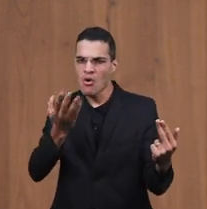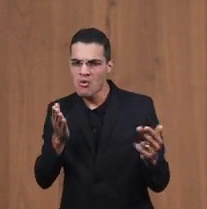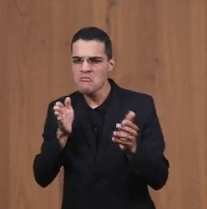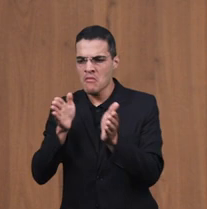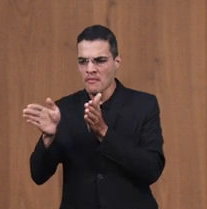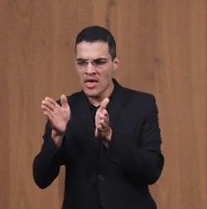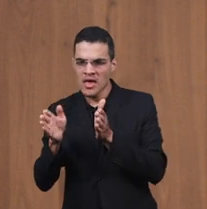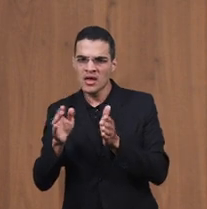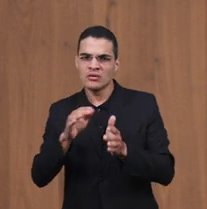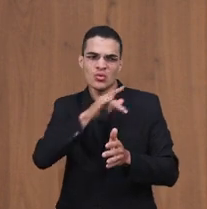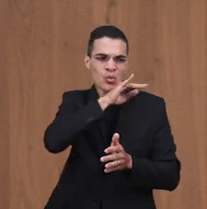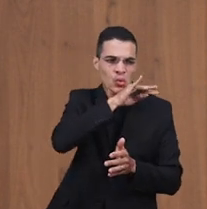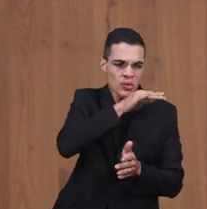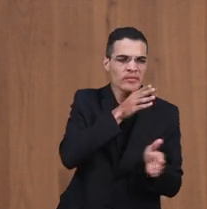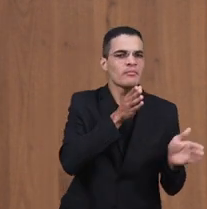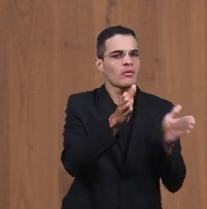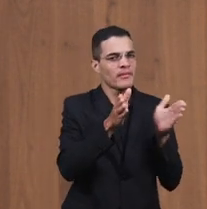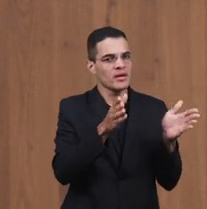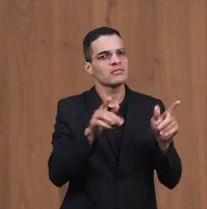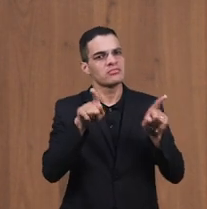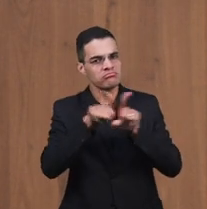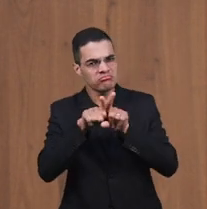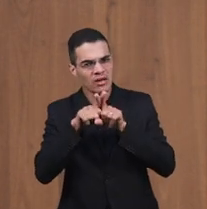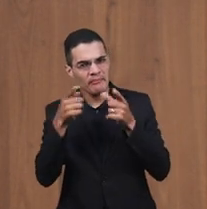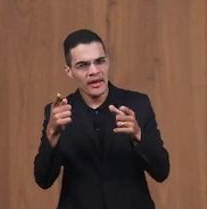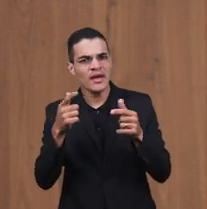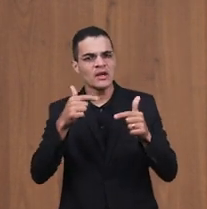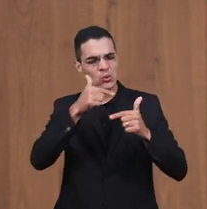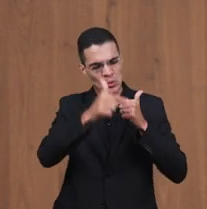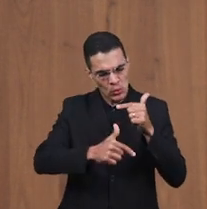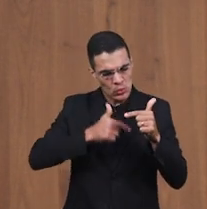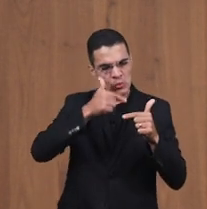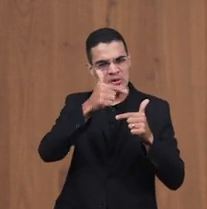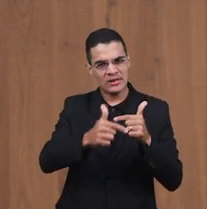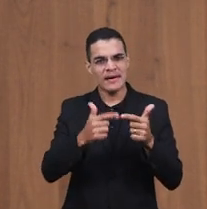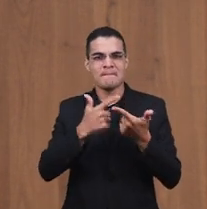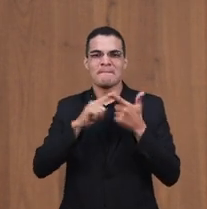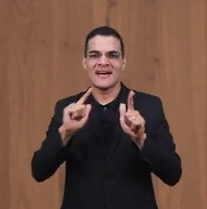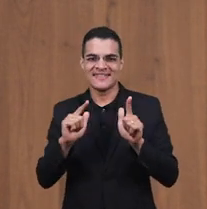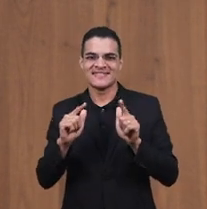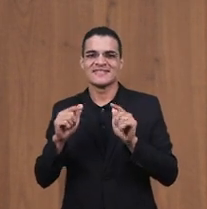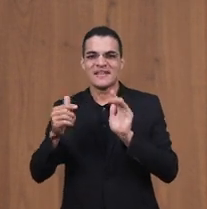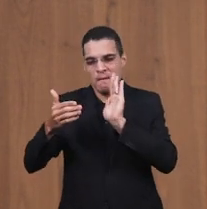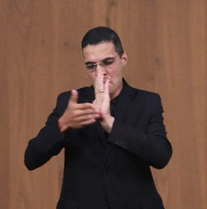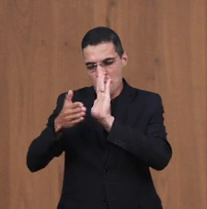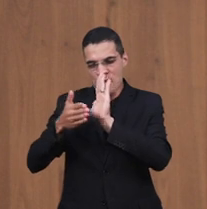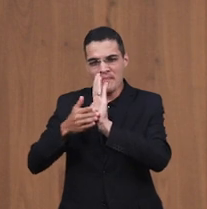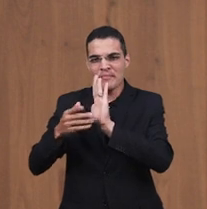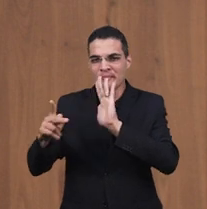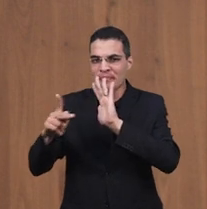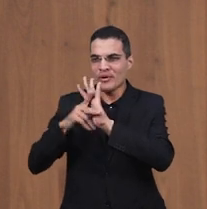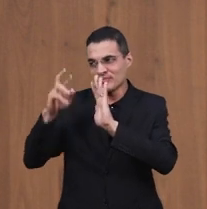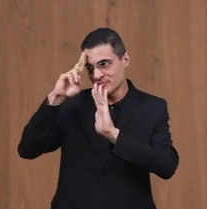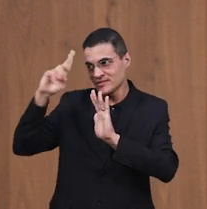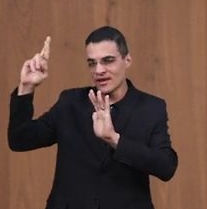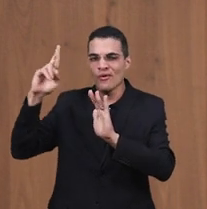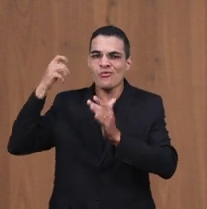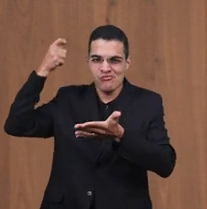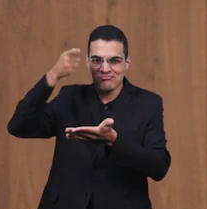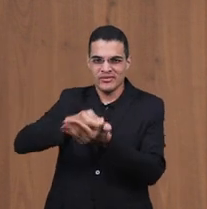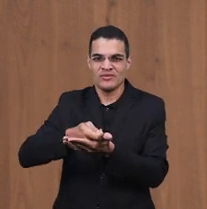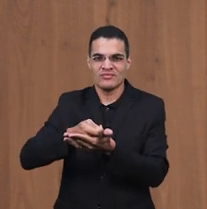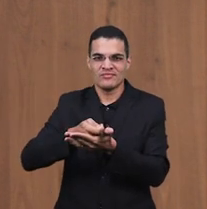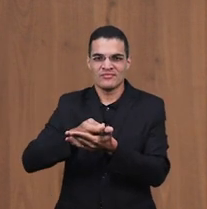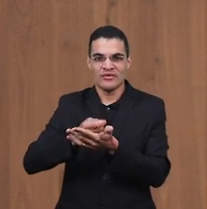momentos Nos momentos de adversidade Nos momentos de luta Mas também nos momentos Do projeto do Senhor Se cumprir na vida dele José